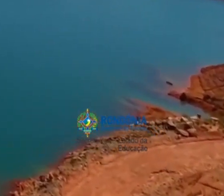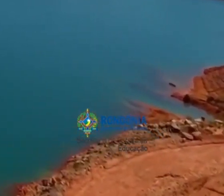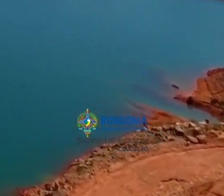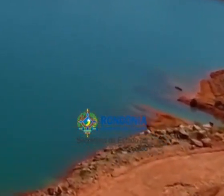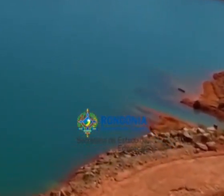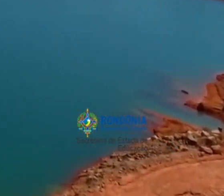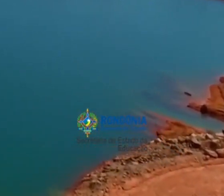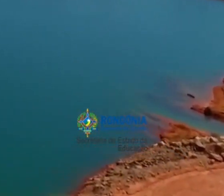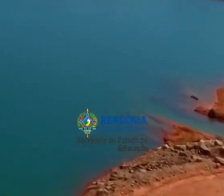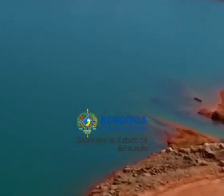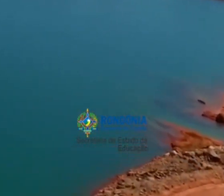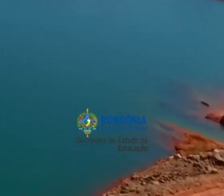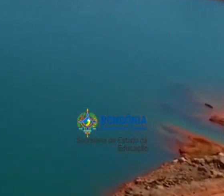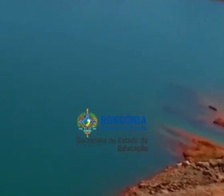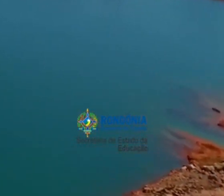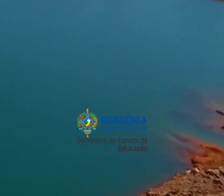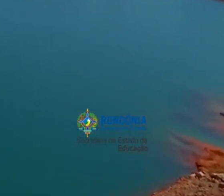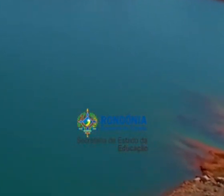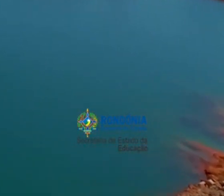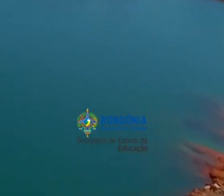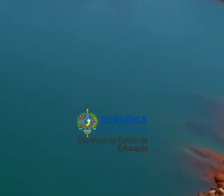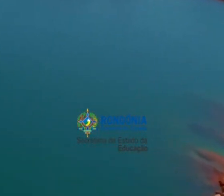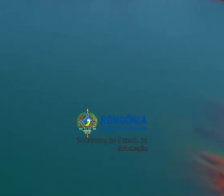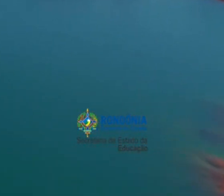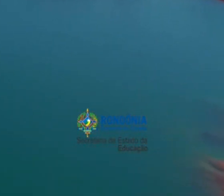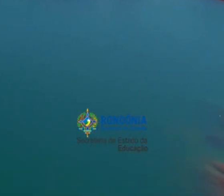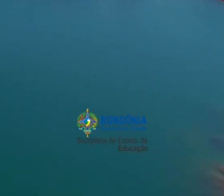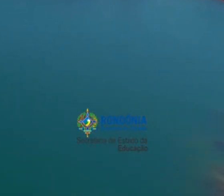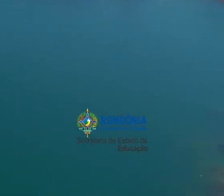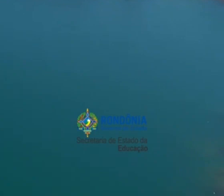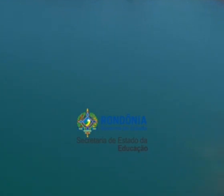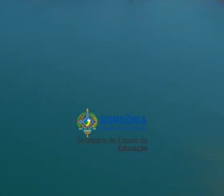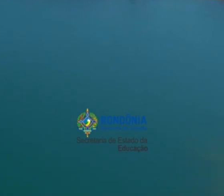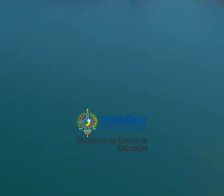Futuro, situado na região de Ariquemes.